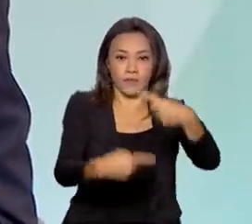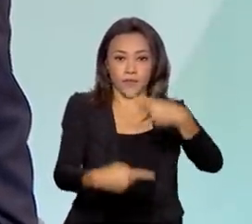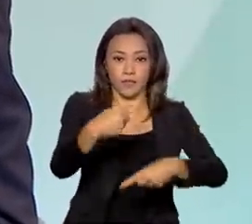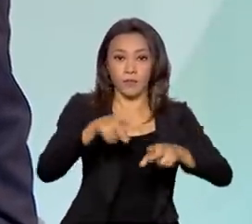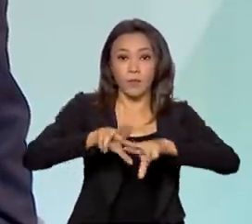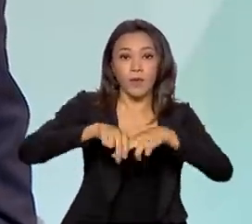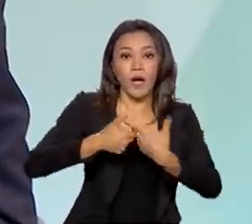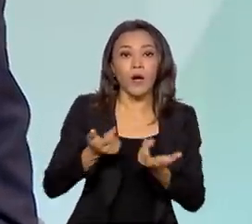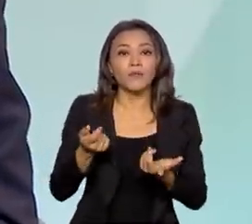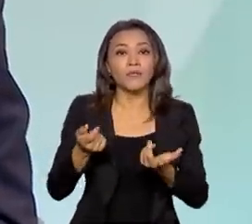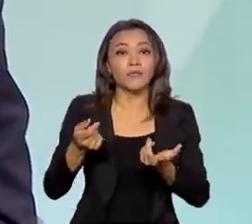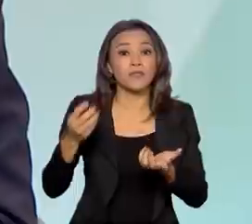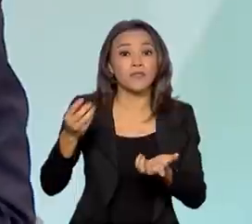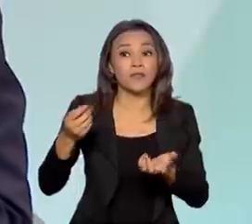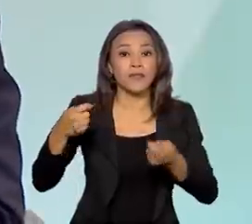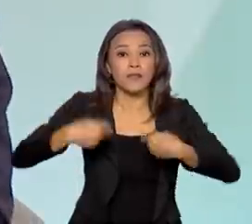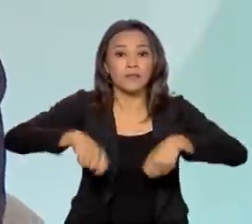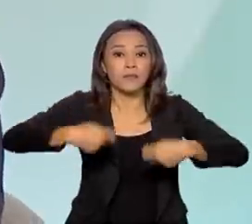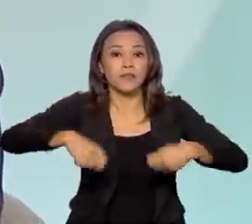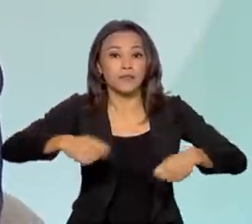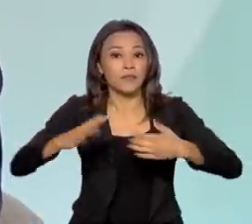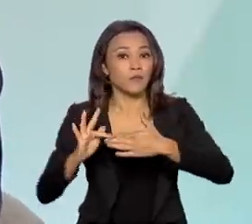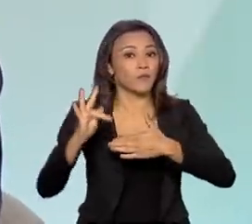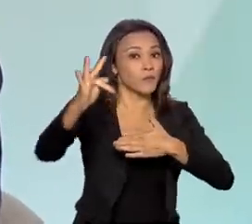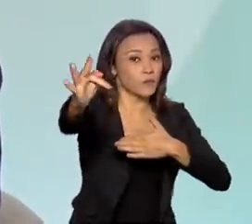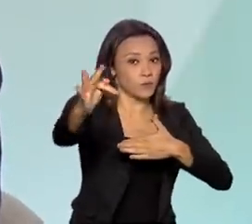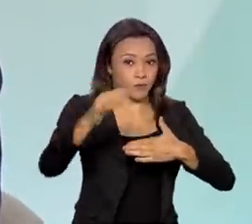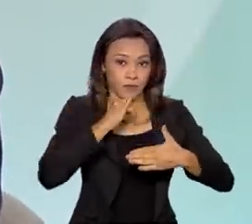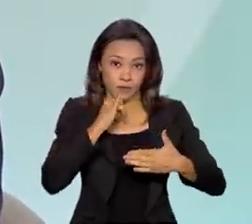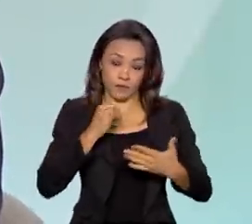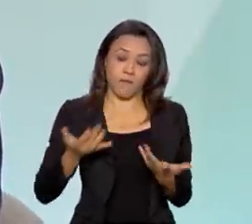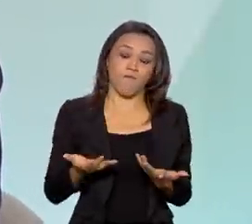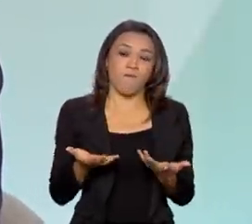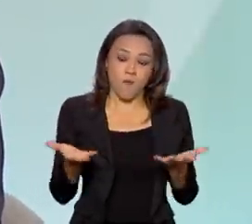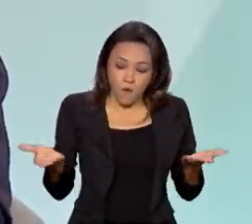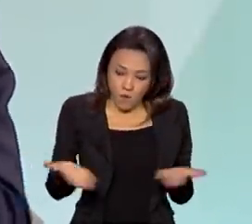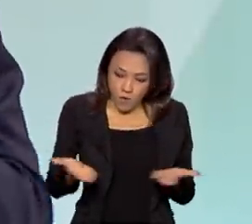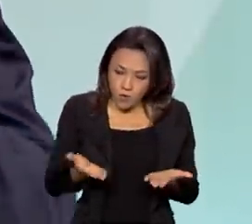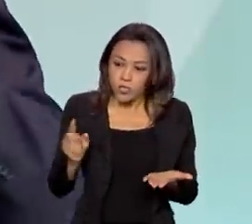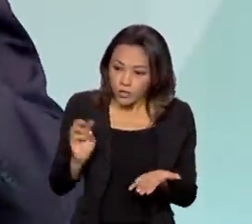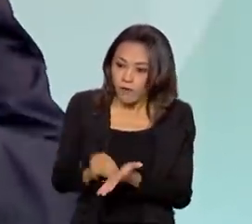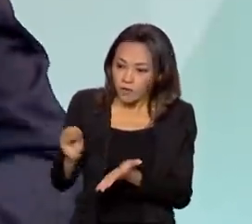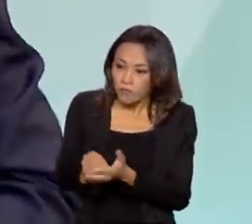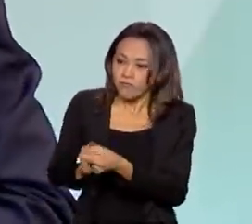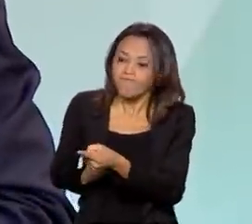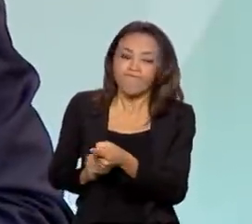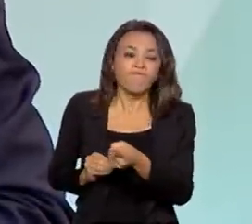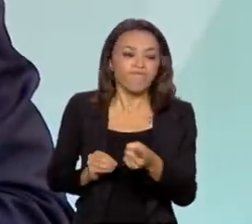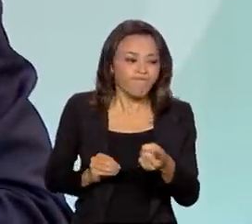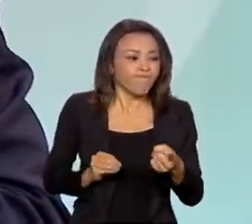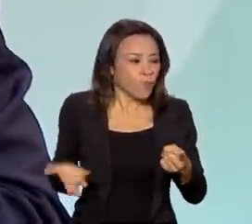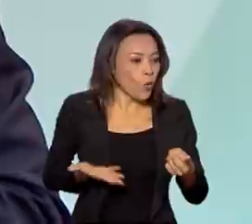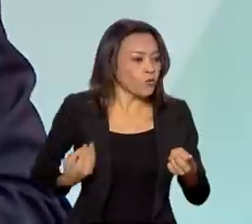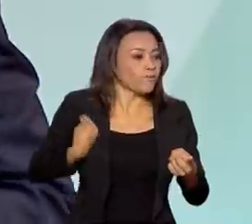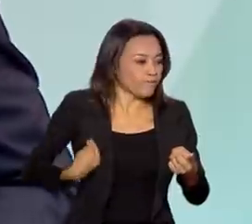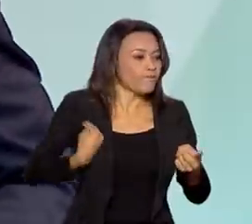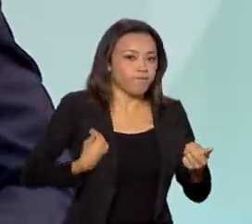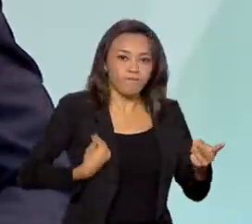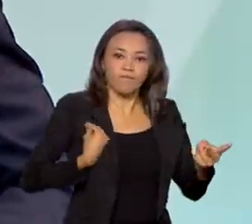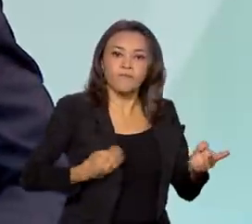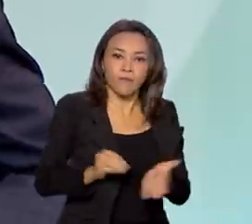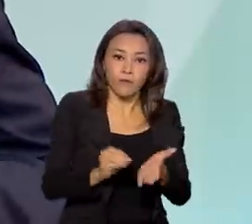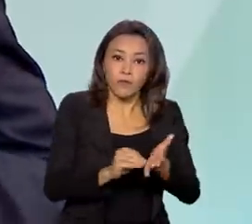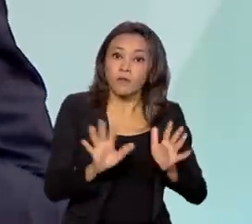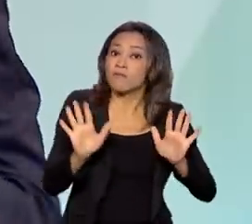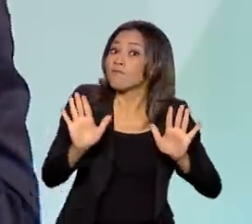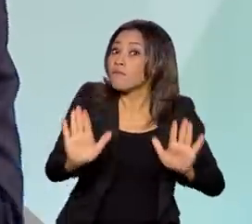necessidades futuras. Porque uma coisa é caracterizar e atender as necessidades hoje existentes. No